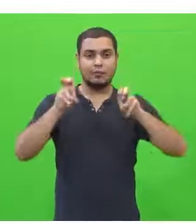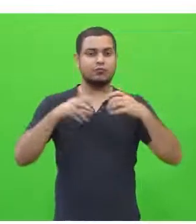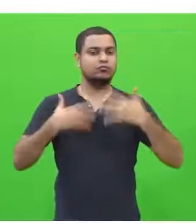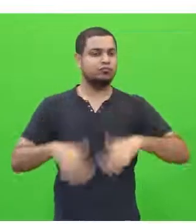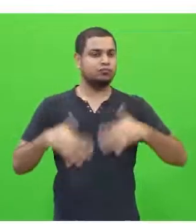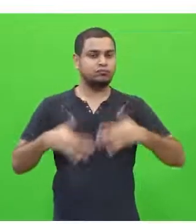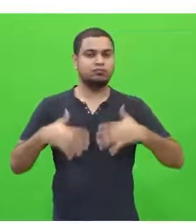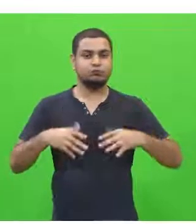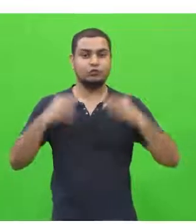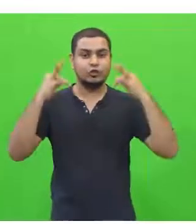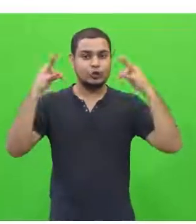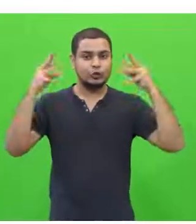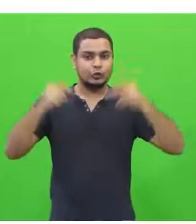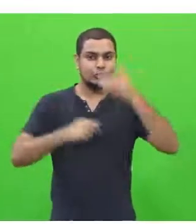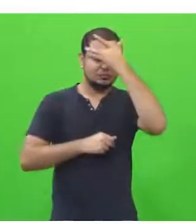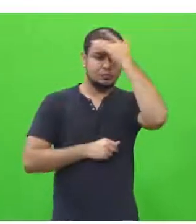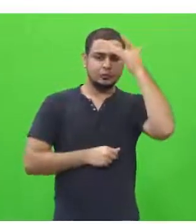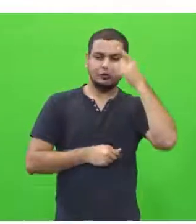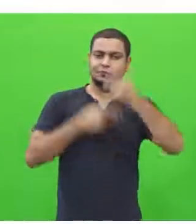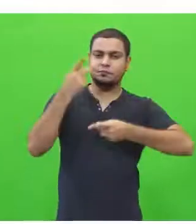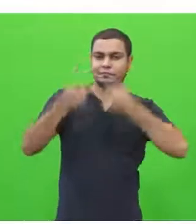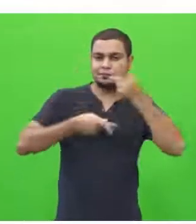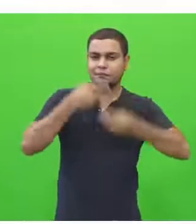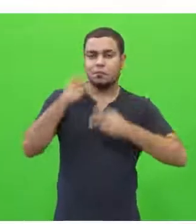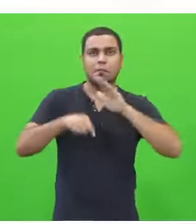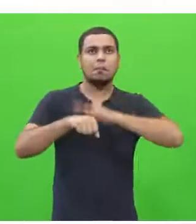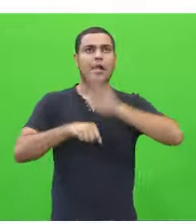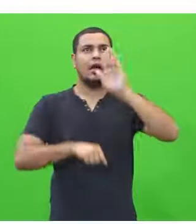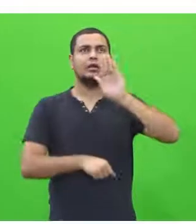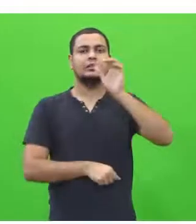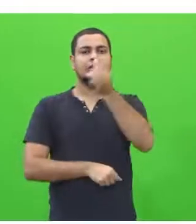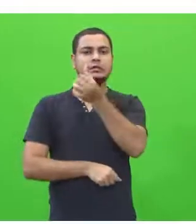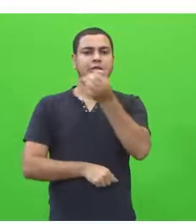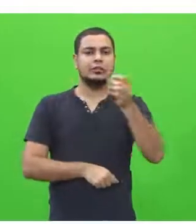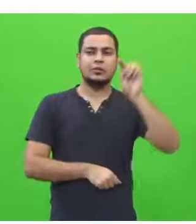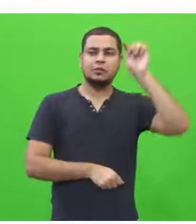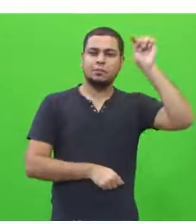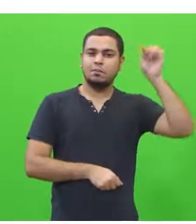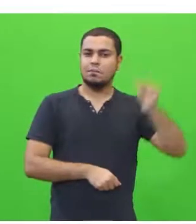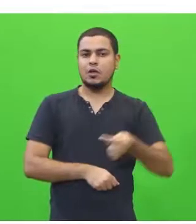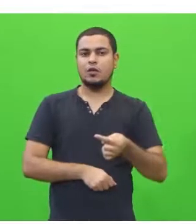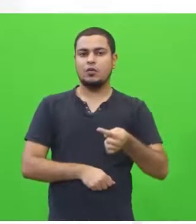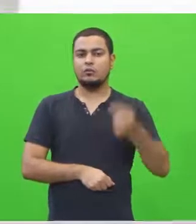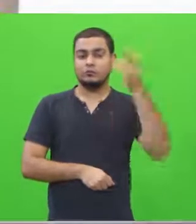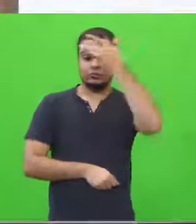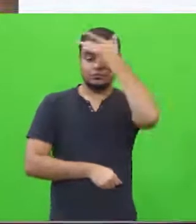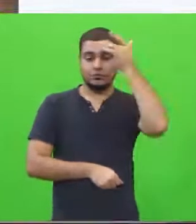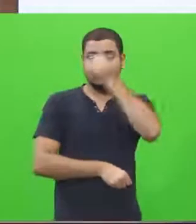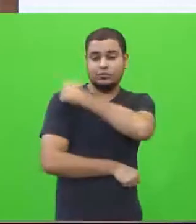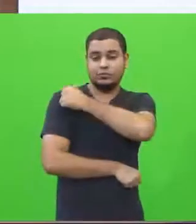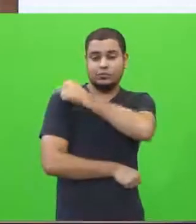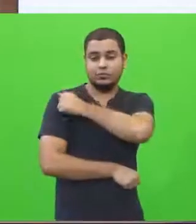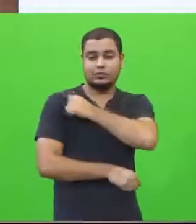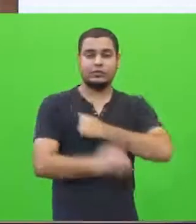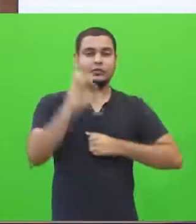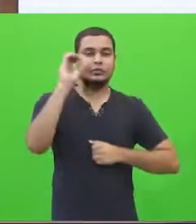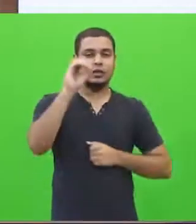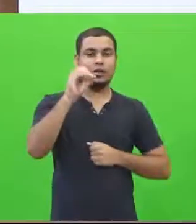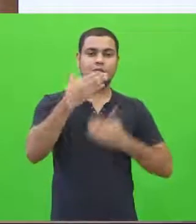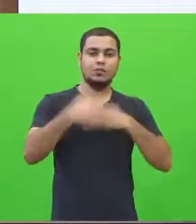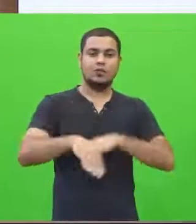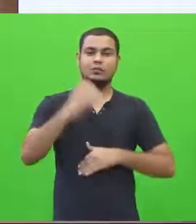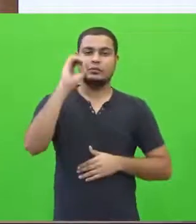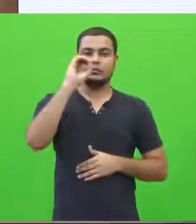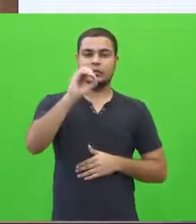Mais de 600 mil, depois a Lúcia vai dar os dados, candidatos no Brasil zeraram